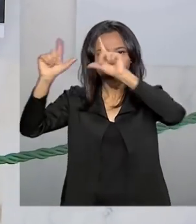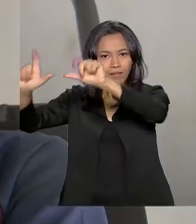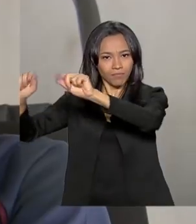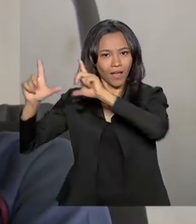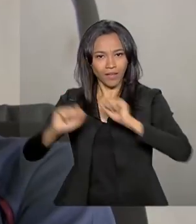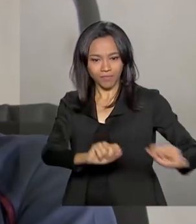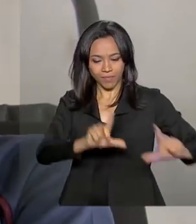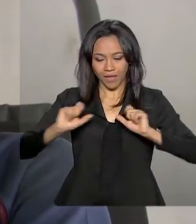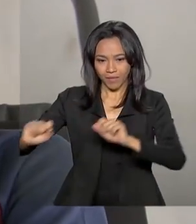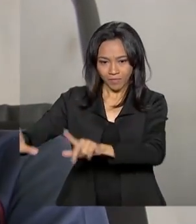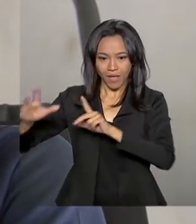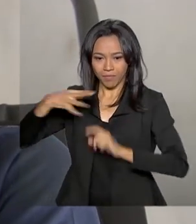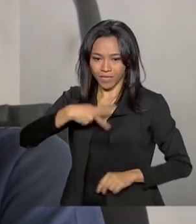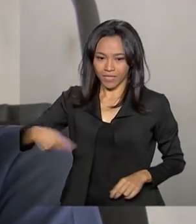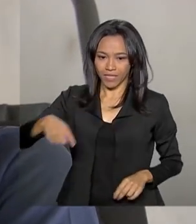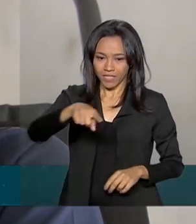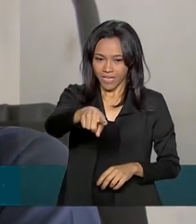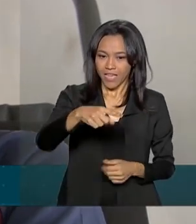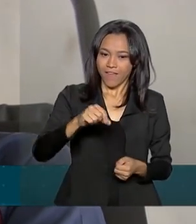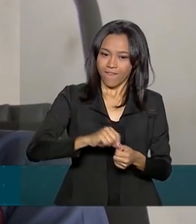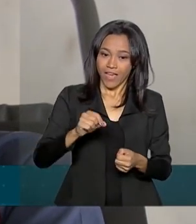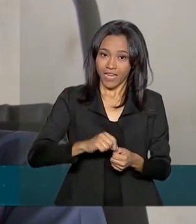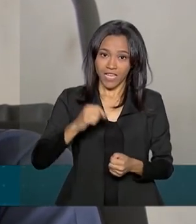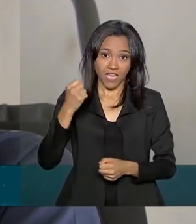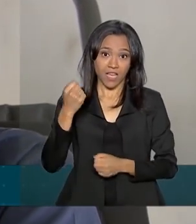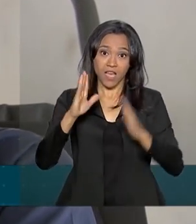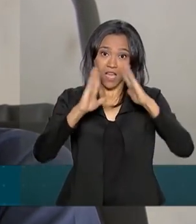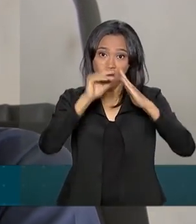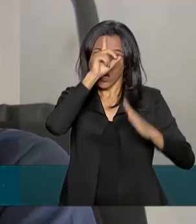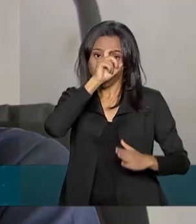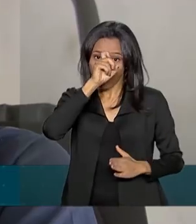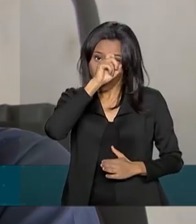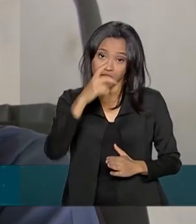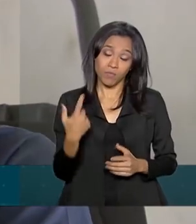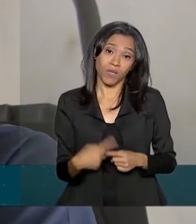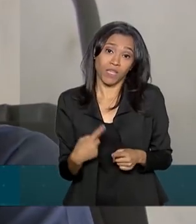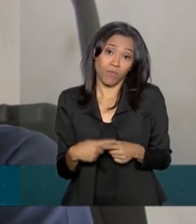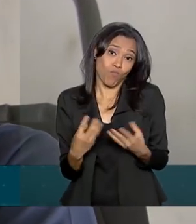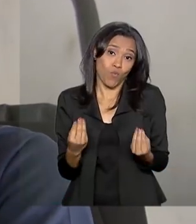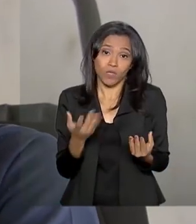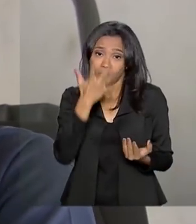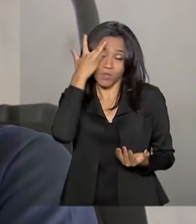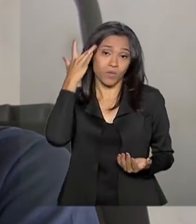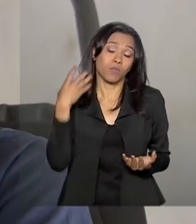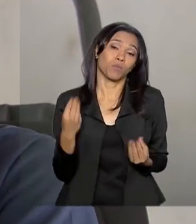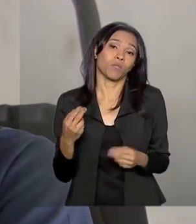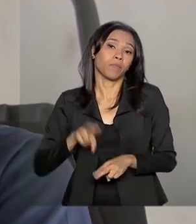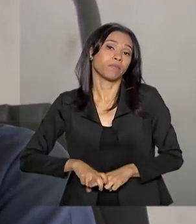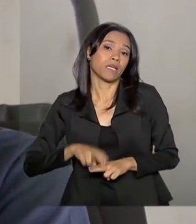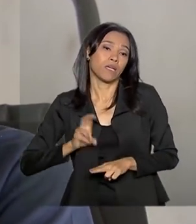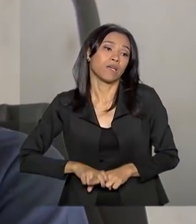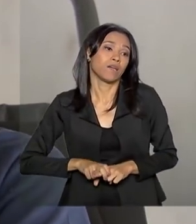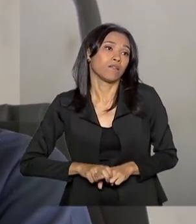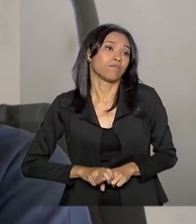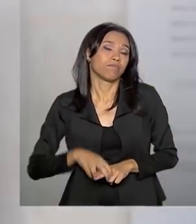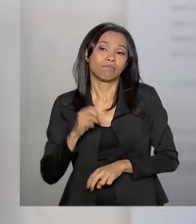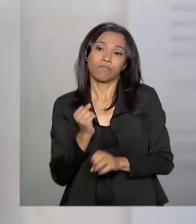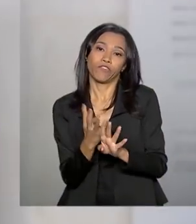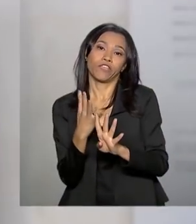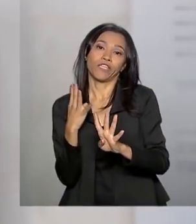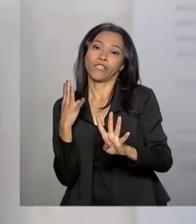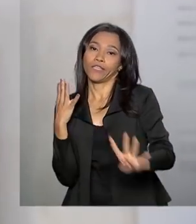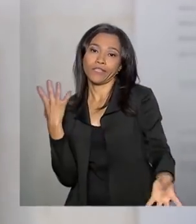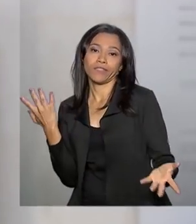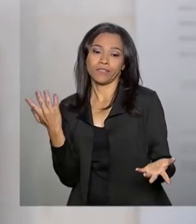presidentes. Faria mais postos de saúde. Porque tem muitas pessoas que ficam muito tempo lá esperando nas filas.